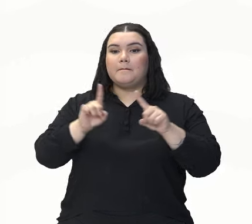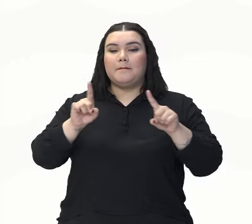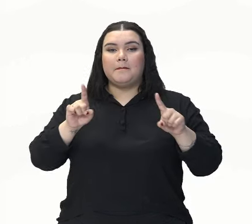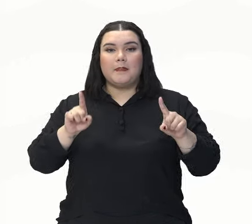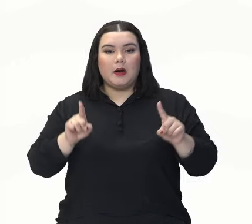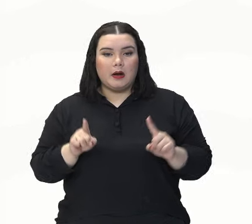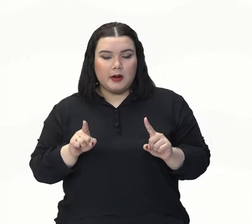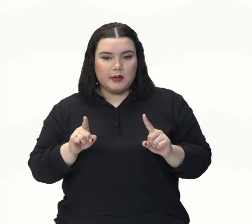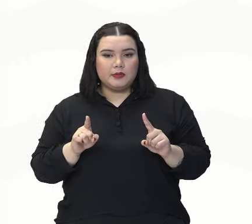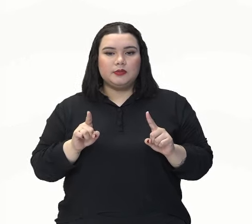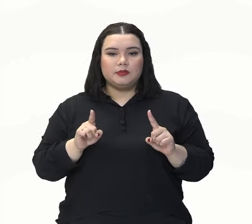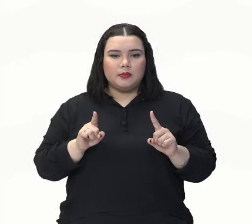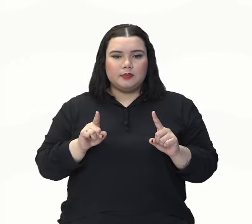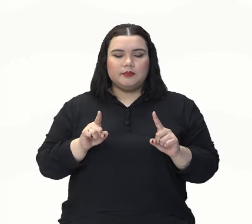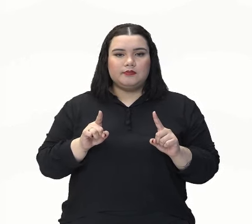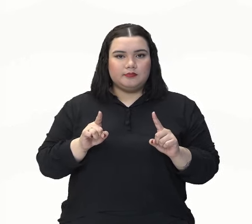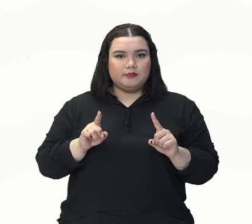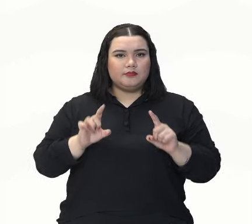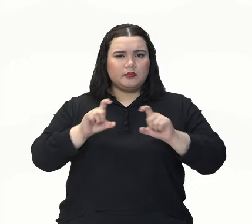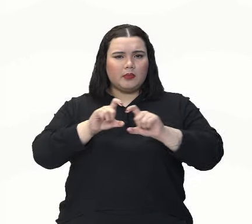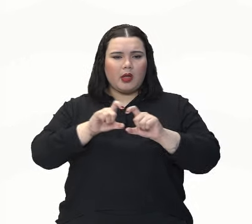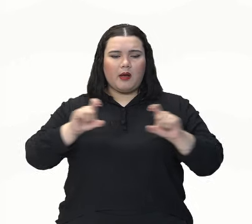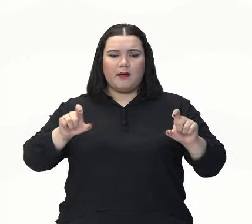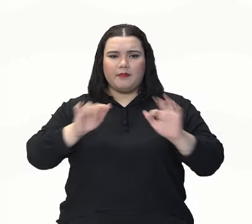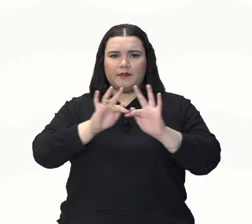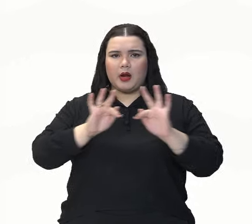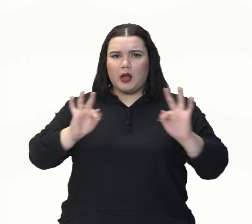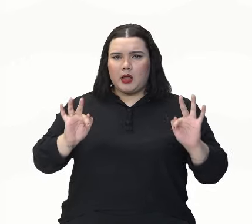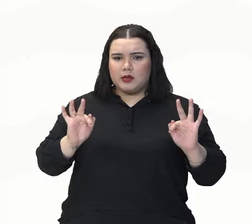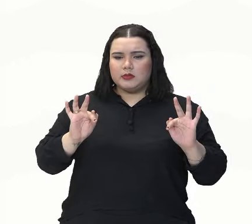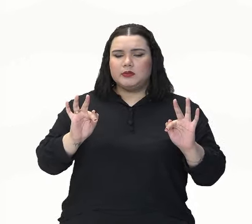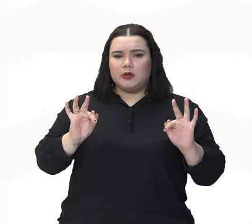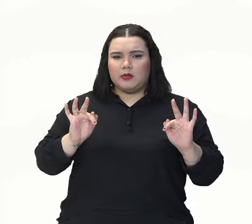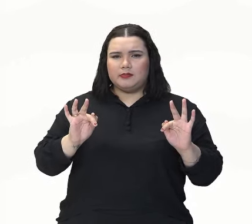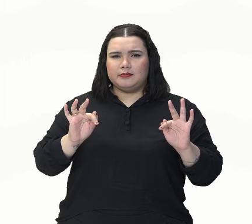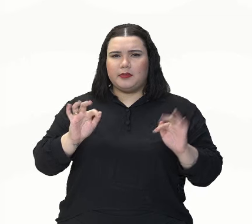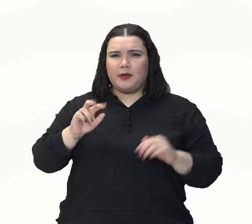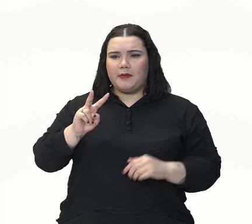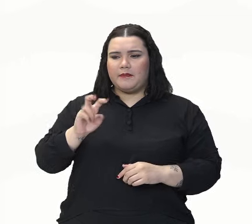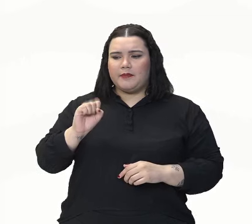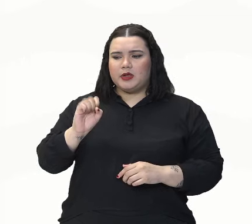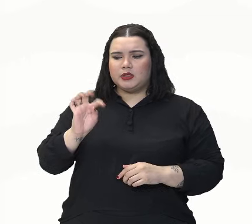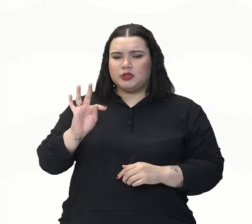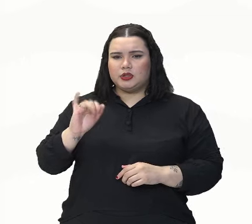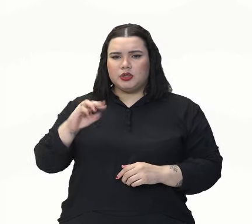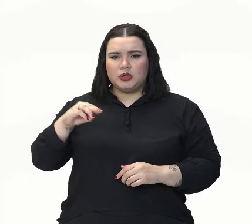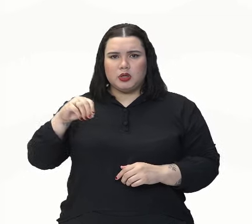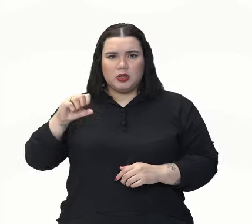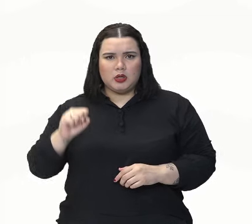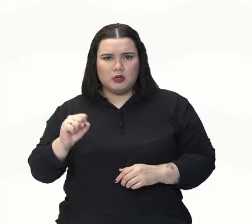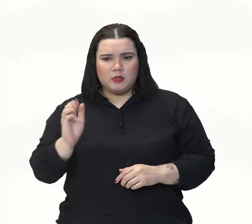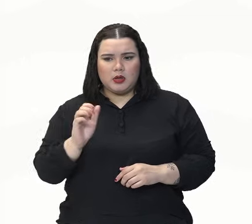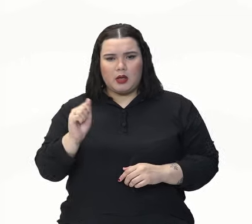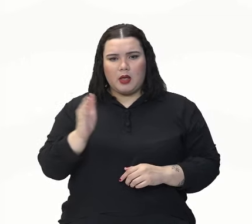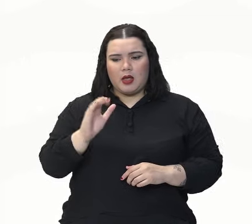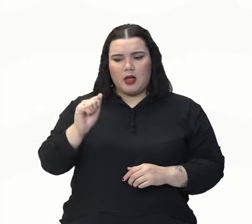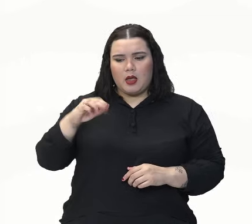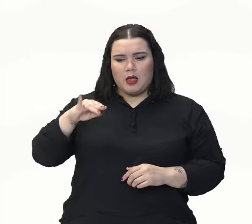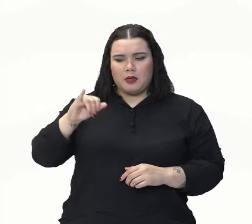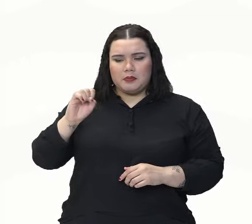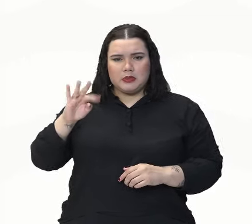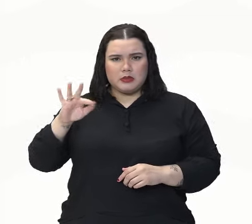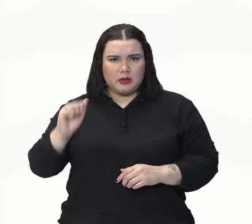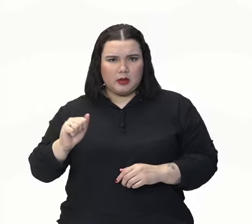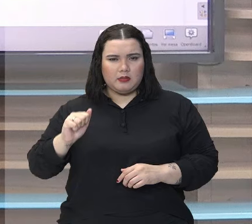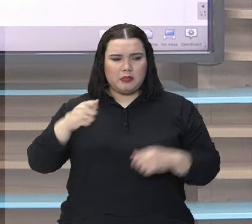também, porém, poderia usar, vestimos a camiseta. Não fazemos parte de